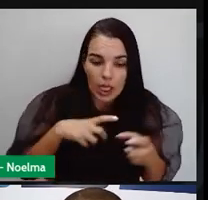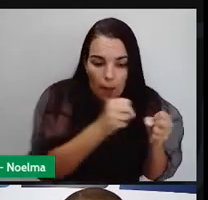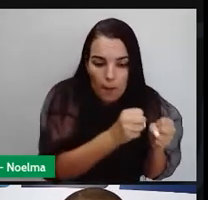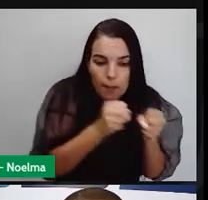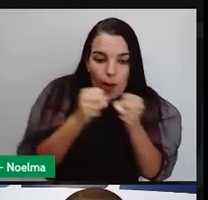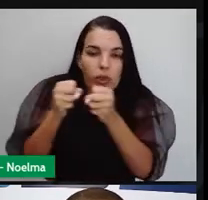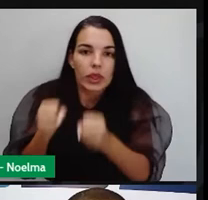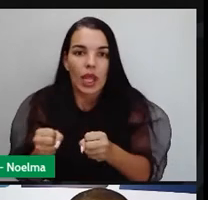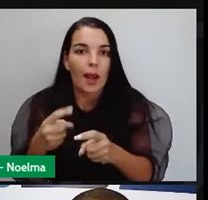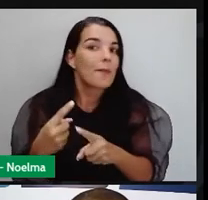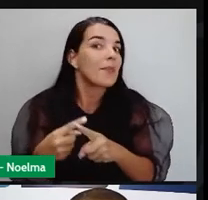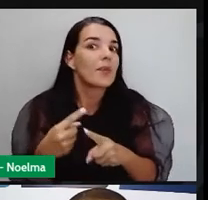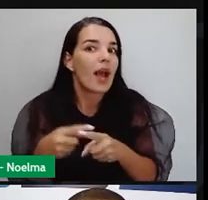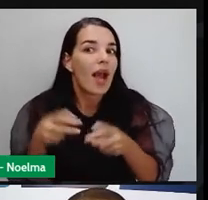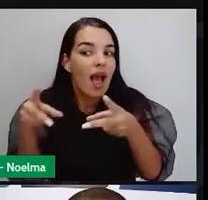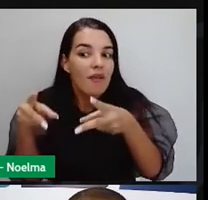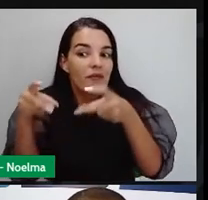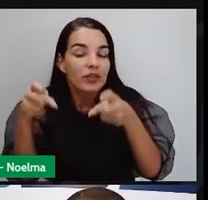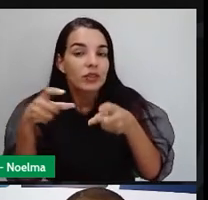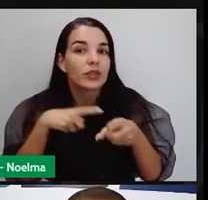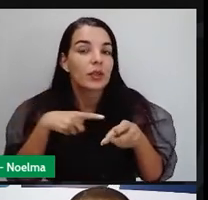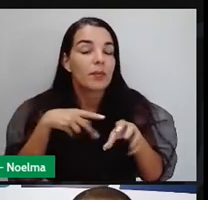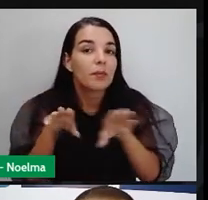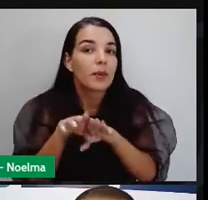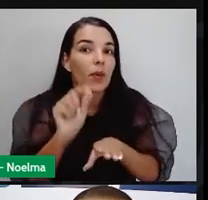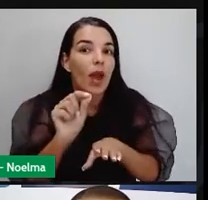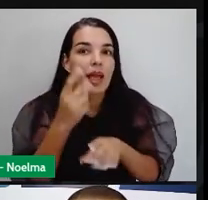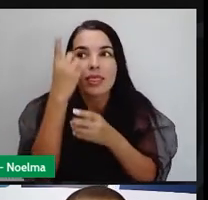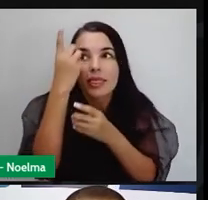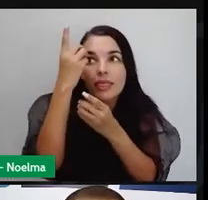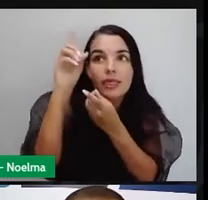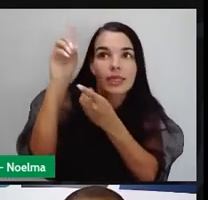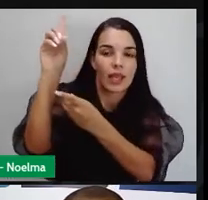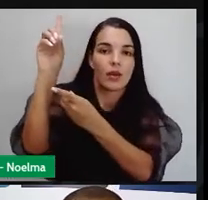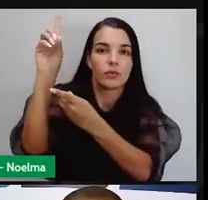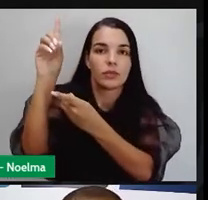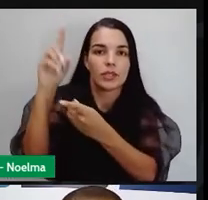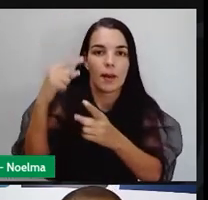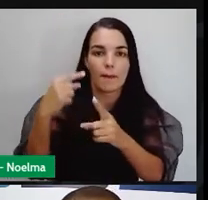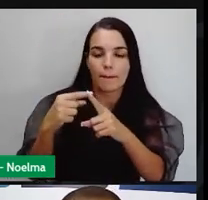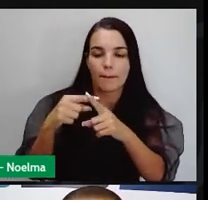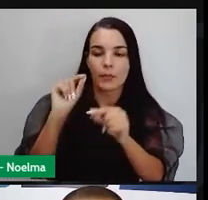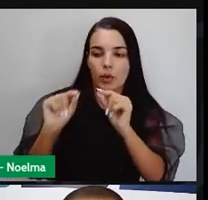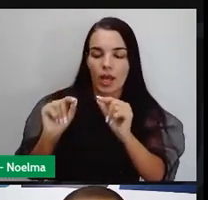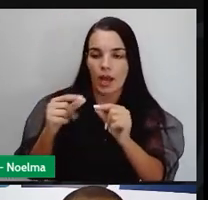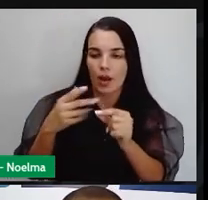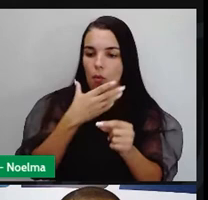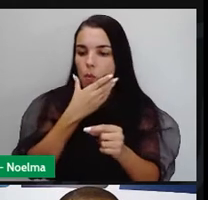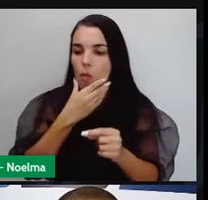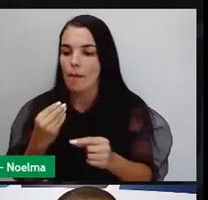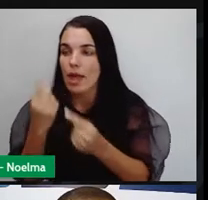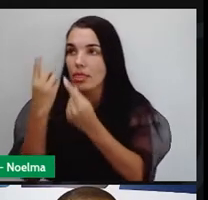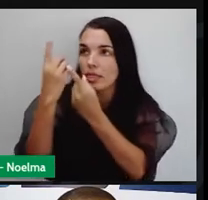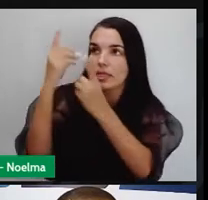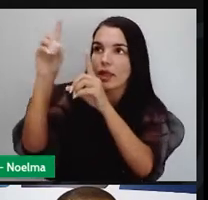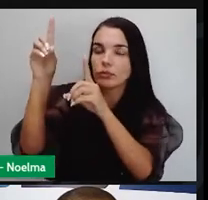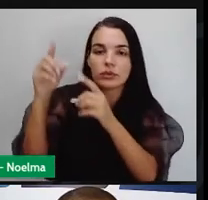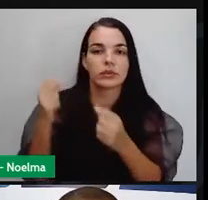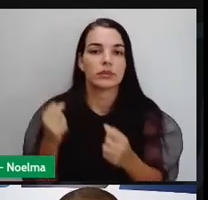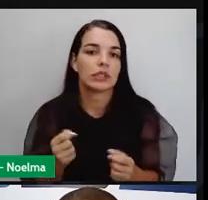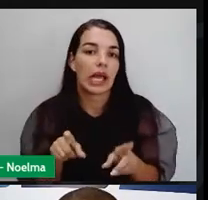porque ele era visto também como um deus. Ele era considerado um homem e um deus, um homem e deus. E é